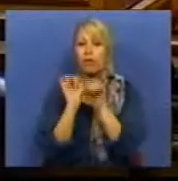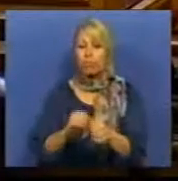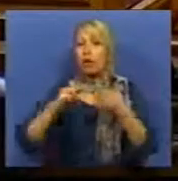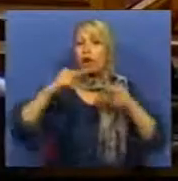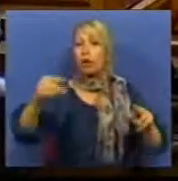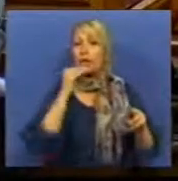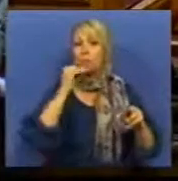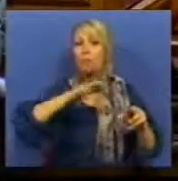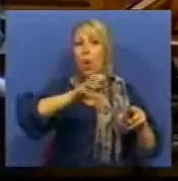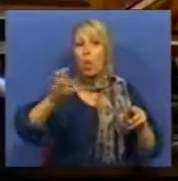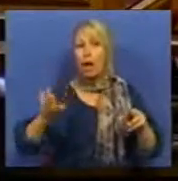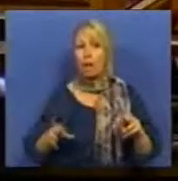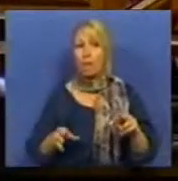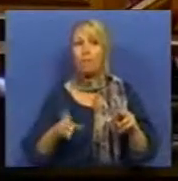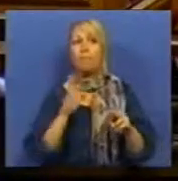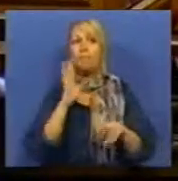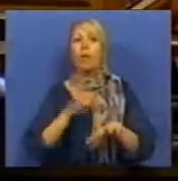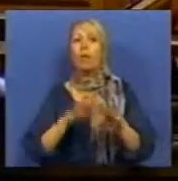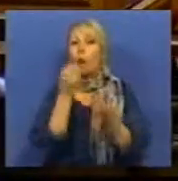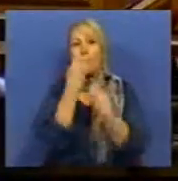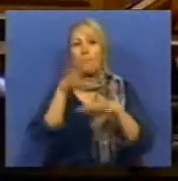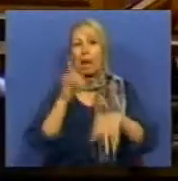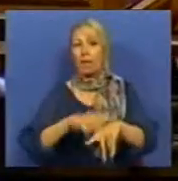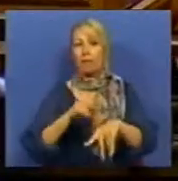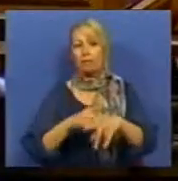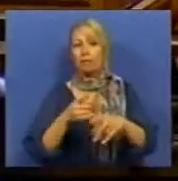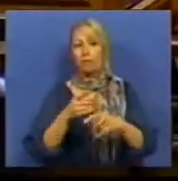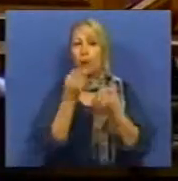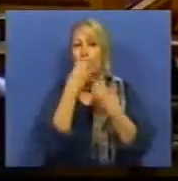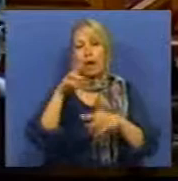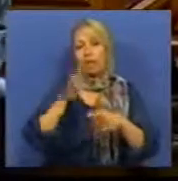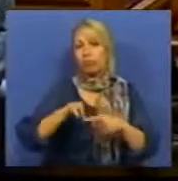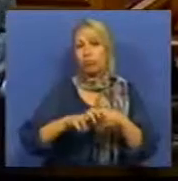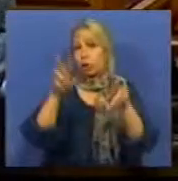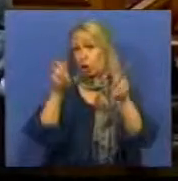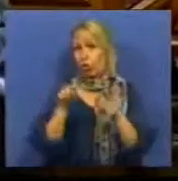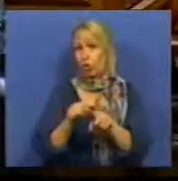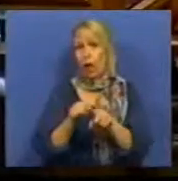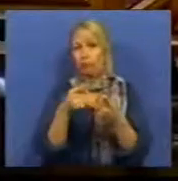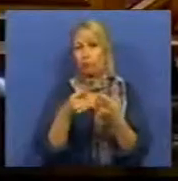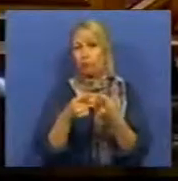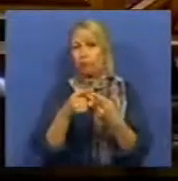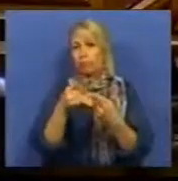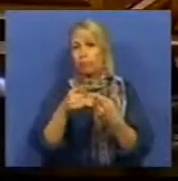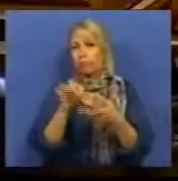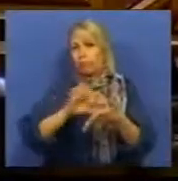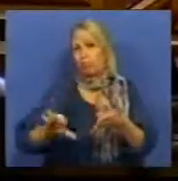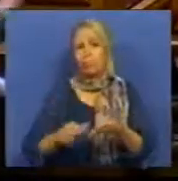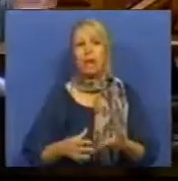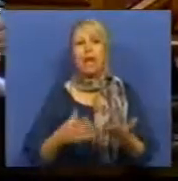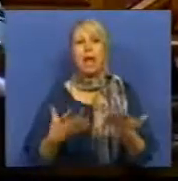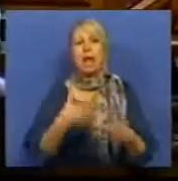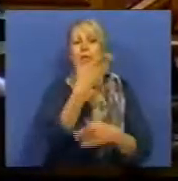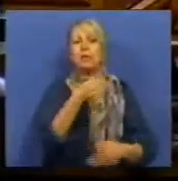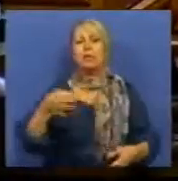que tem a ver com as causas de perda de mandato dos respectivos titulares. Em 1998, durante um